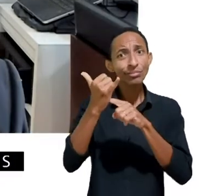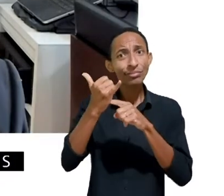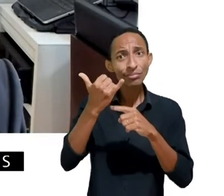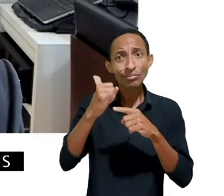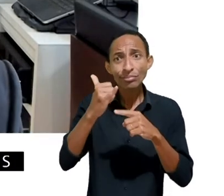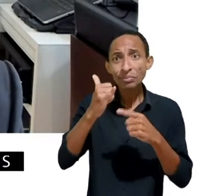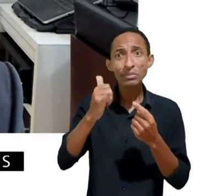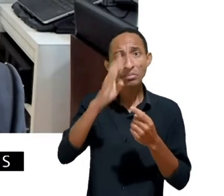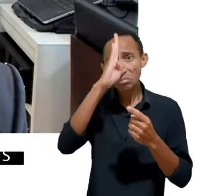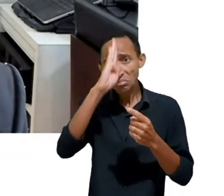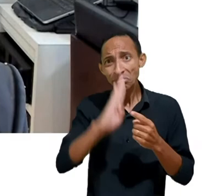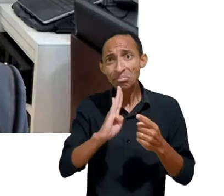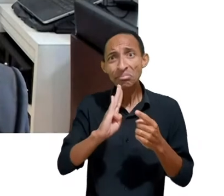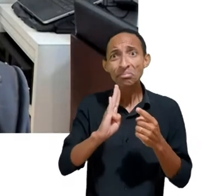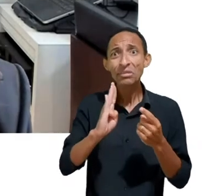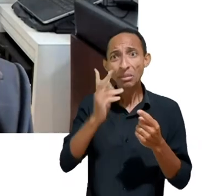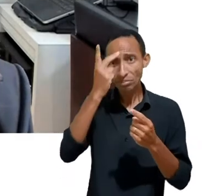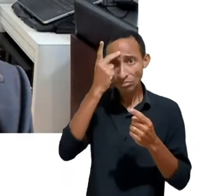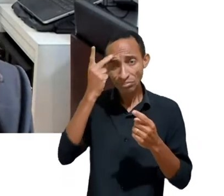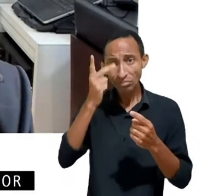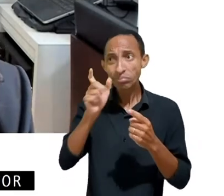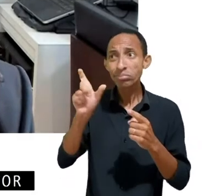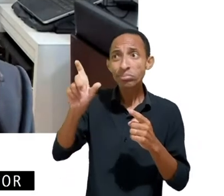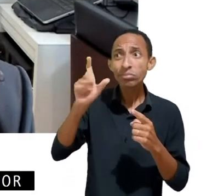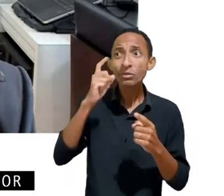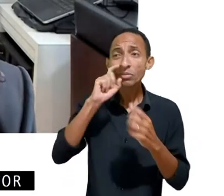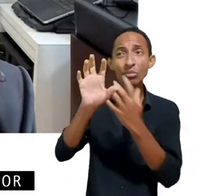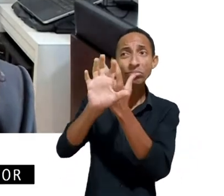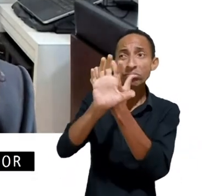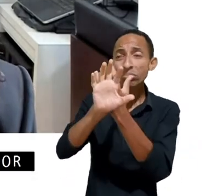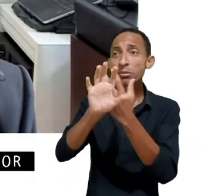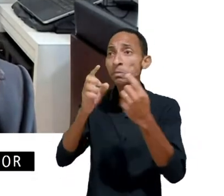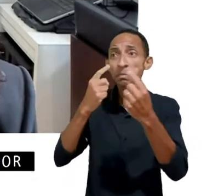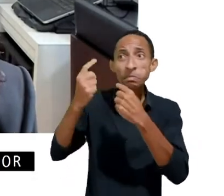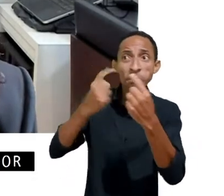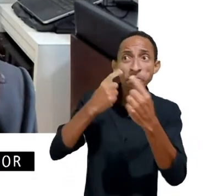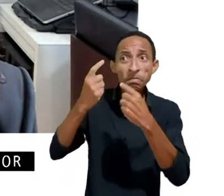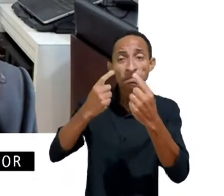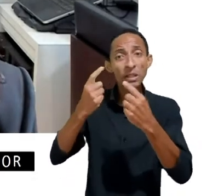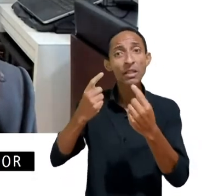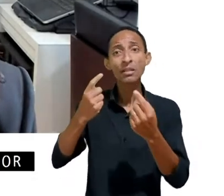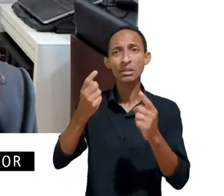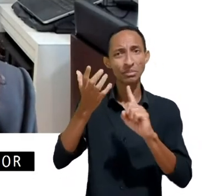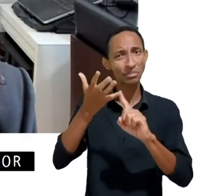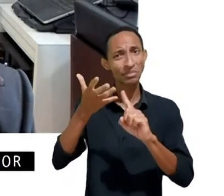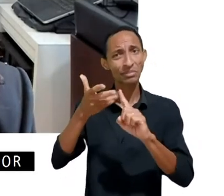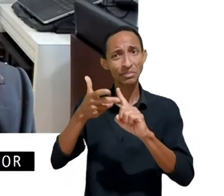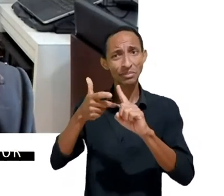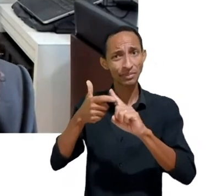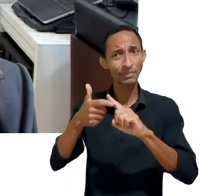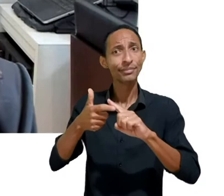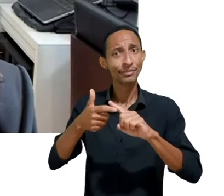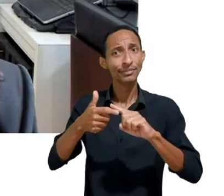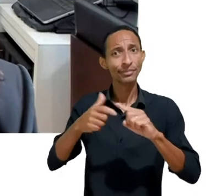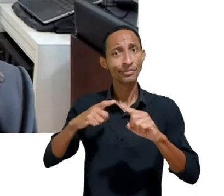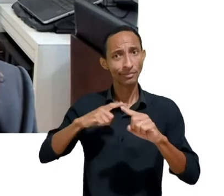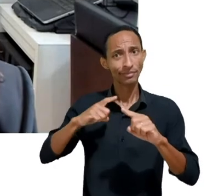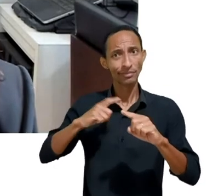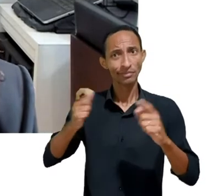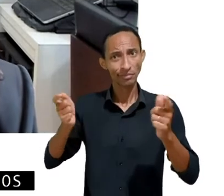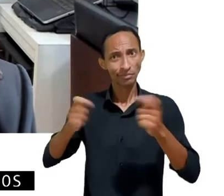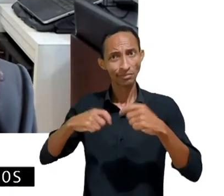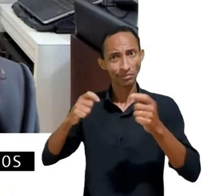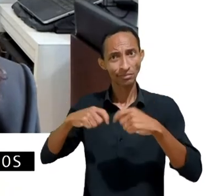treinadas, fazer videoconferência. Existem vários mecanismos até trazidos pela própria União